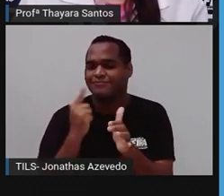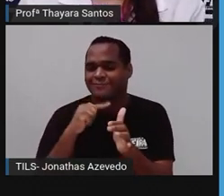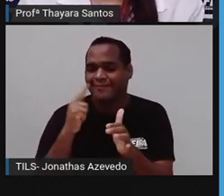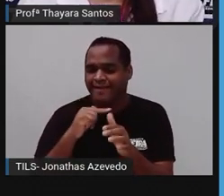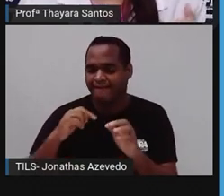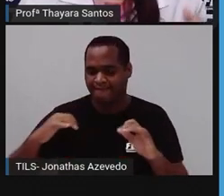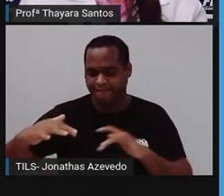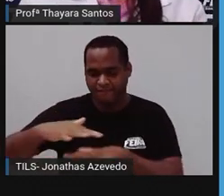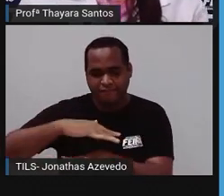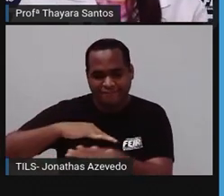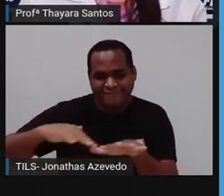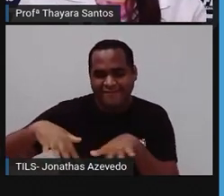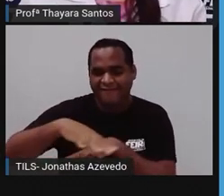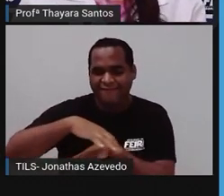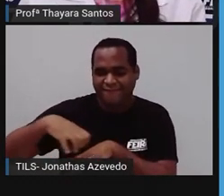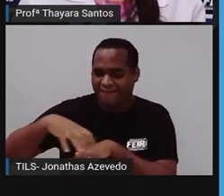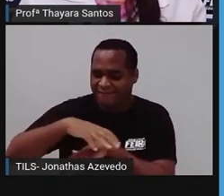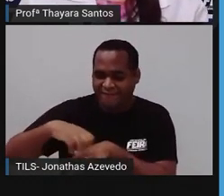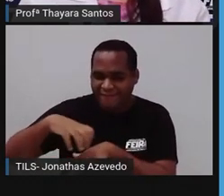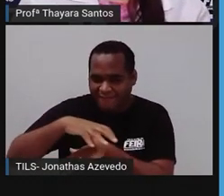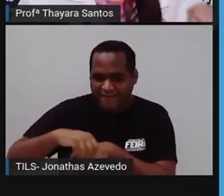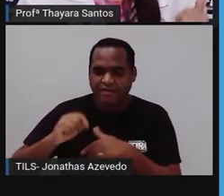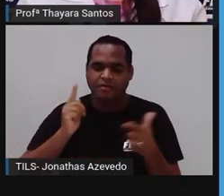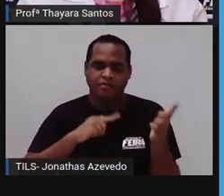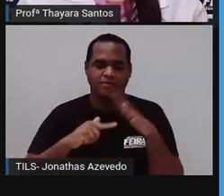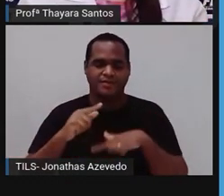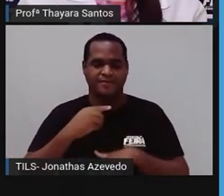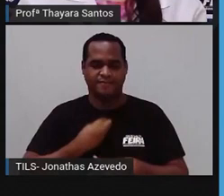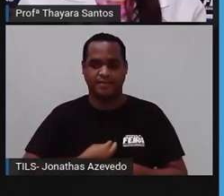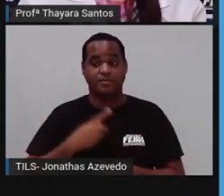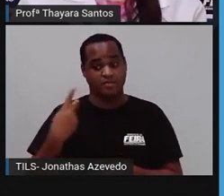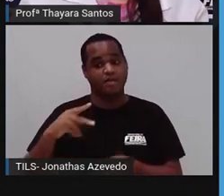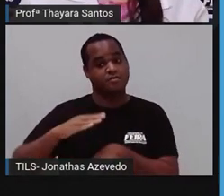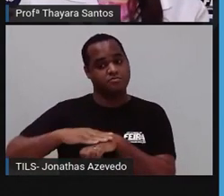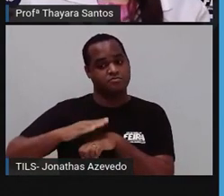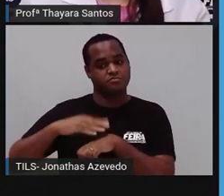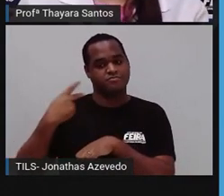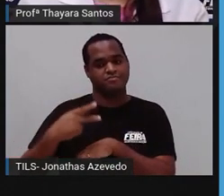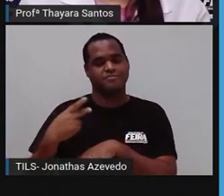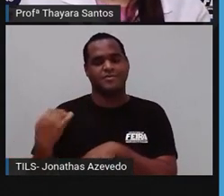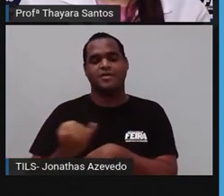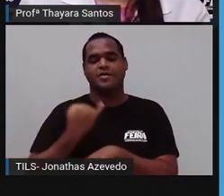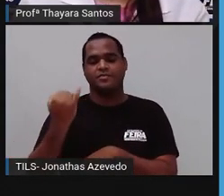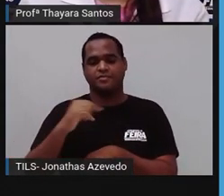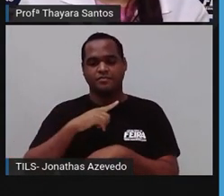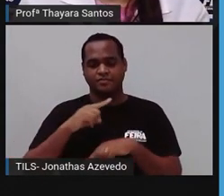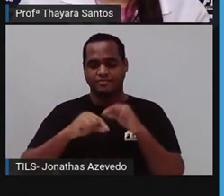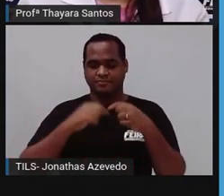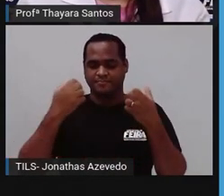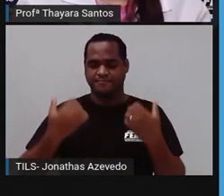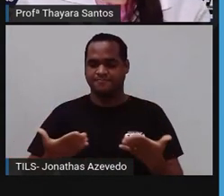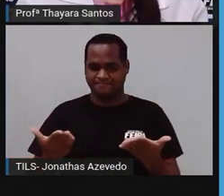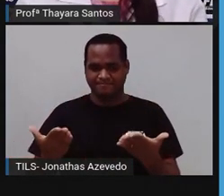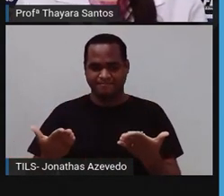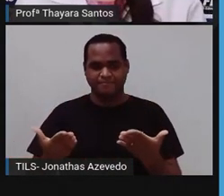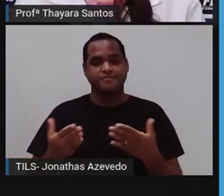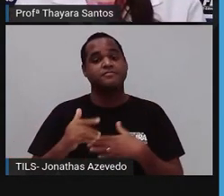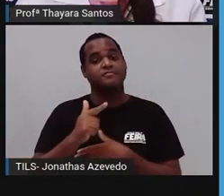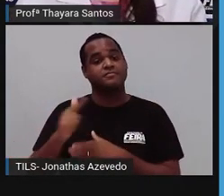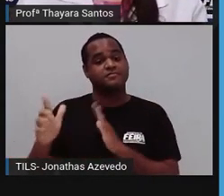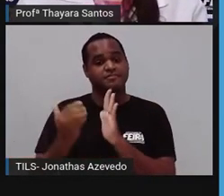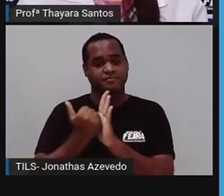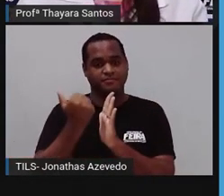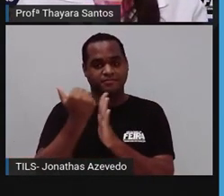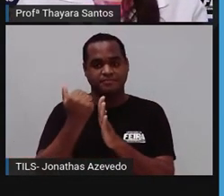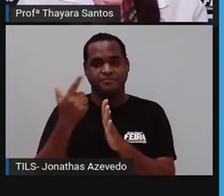consiga absorver o máximo de nutrientes dela. Então, essa é uma característica muito importante dos poríferos também. Além disso,